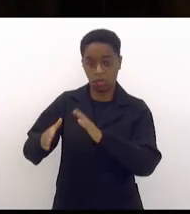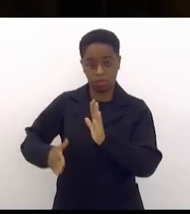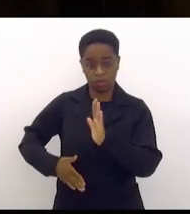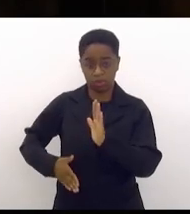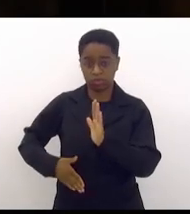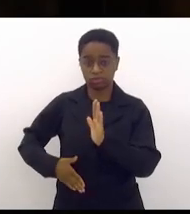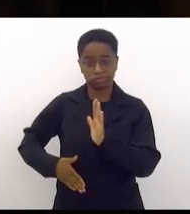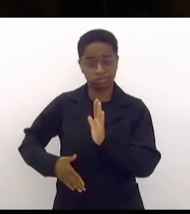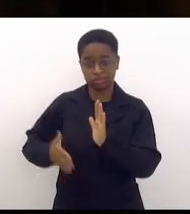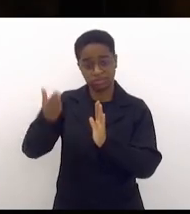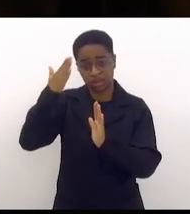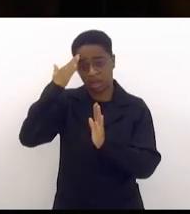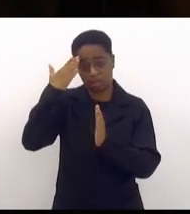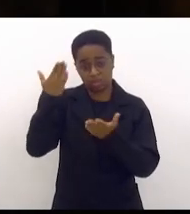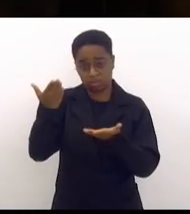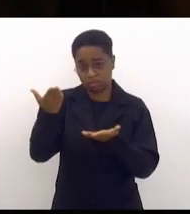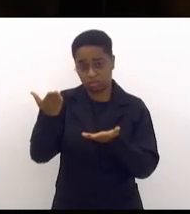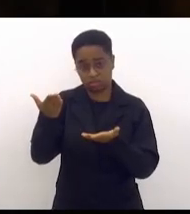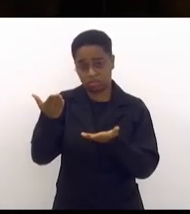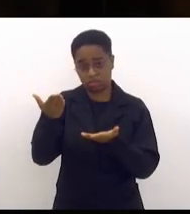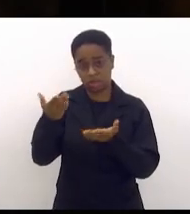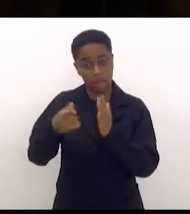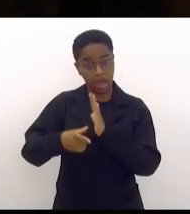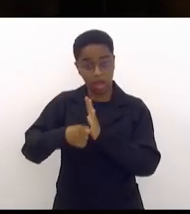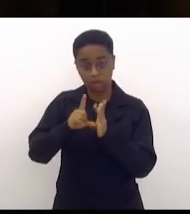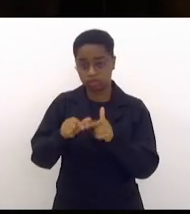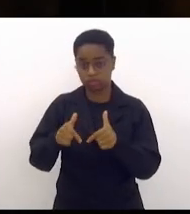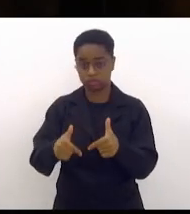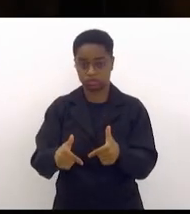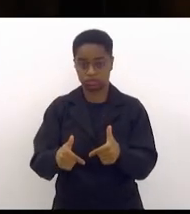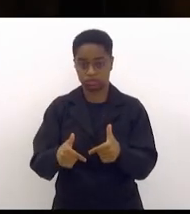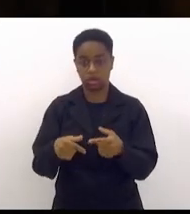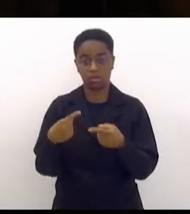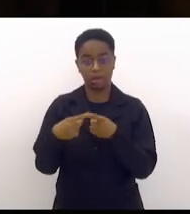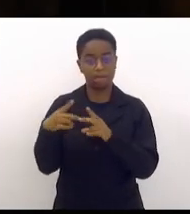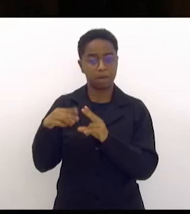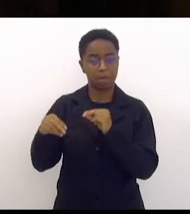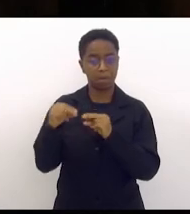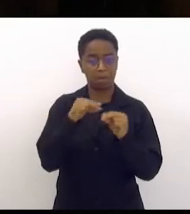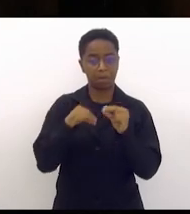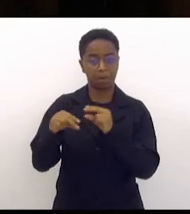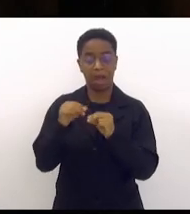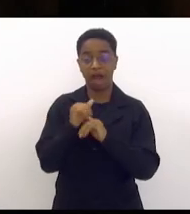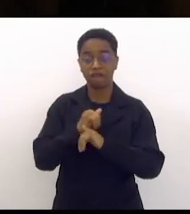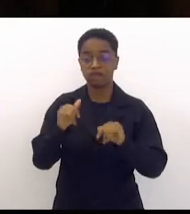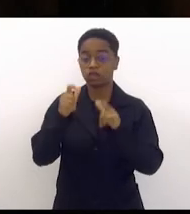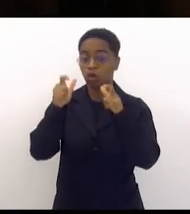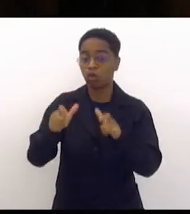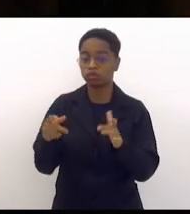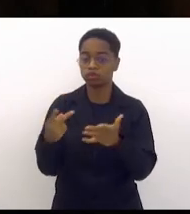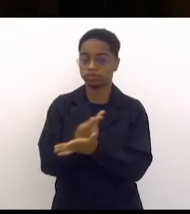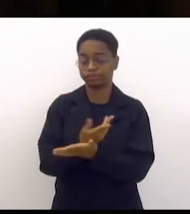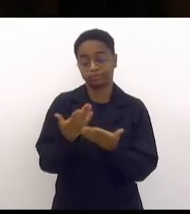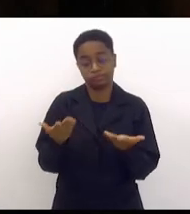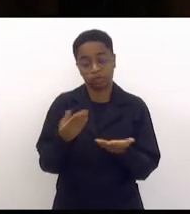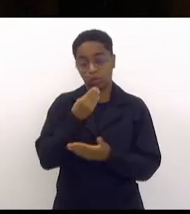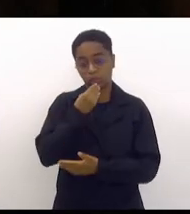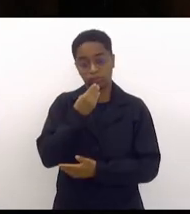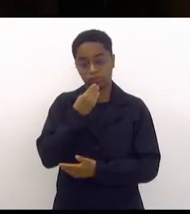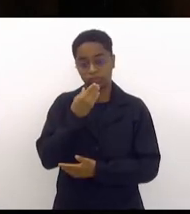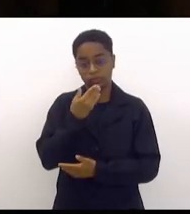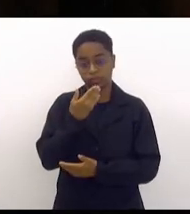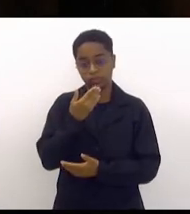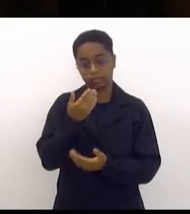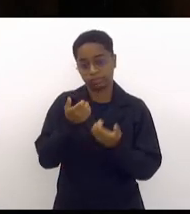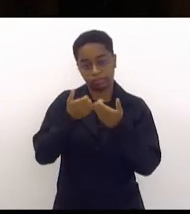os primeiros a saber o boato corre aonde será uma ação e daí a ação